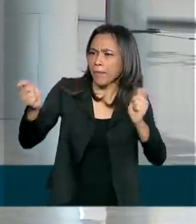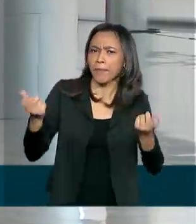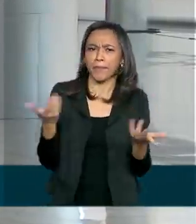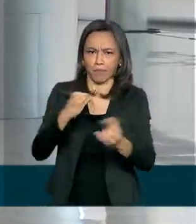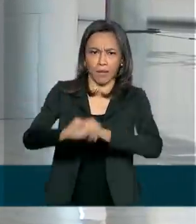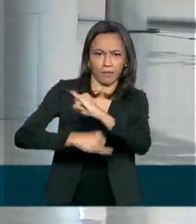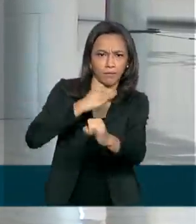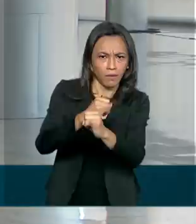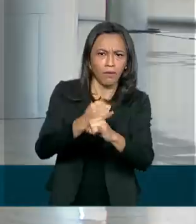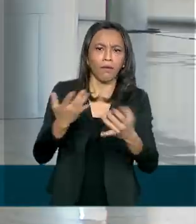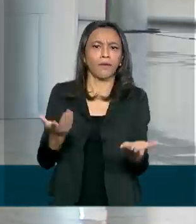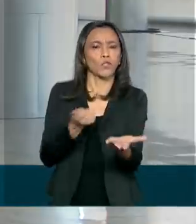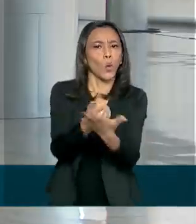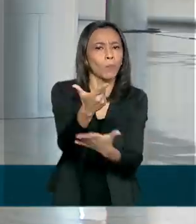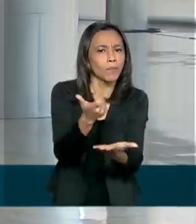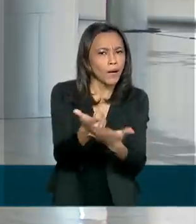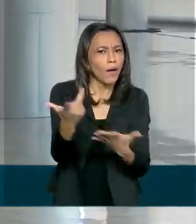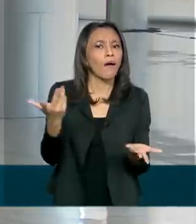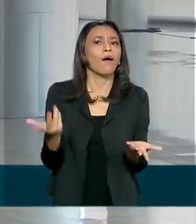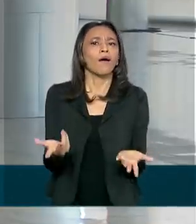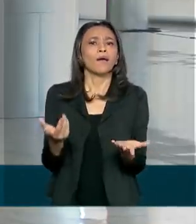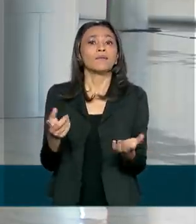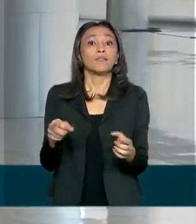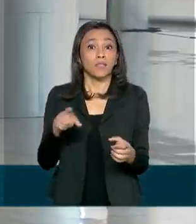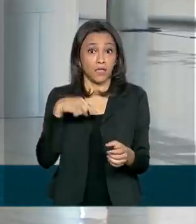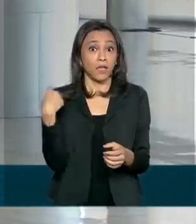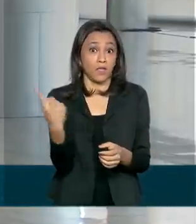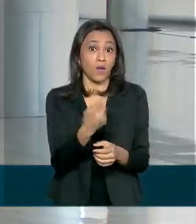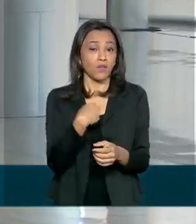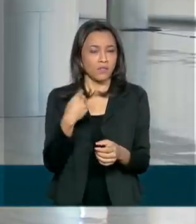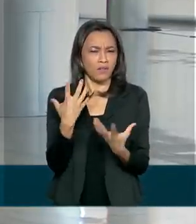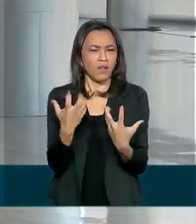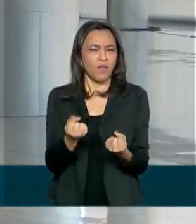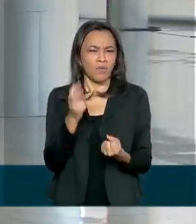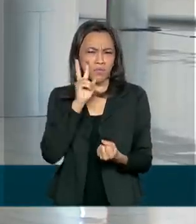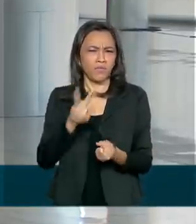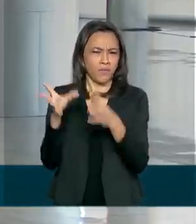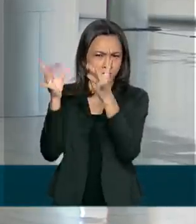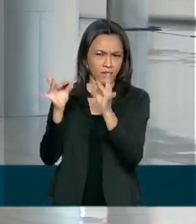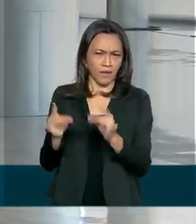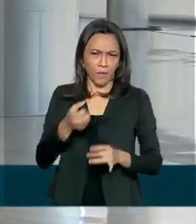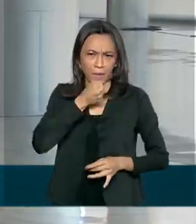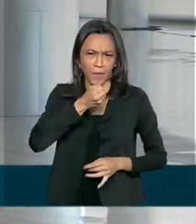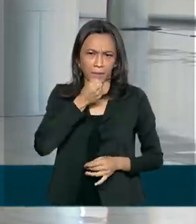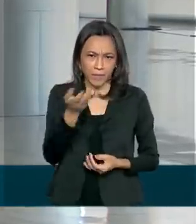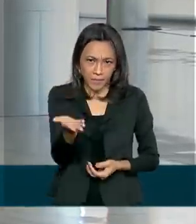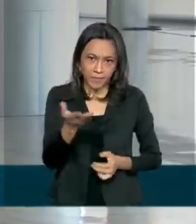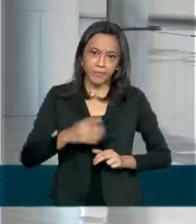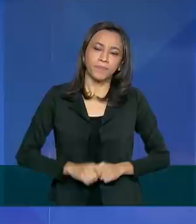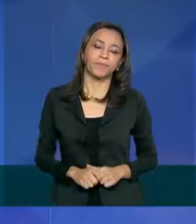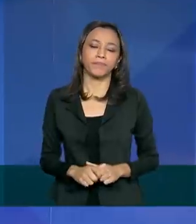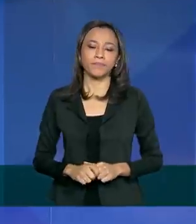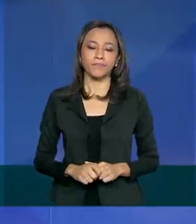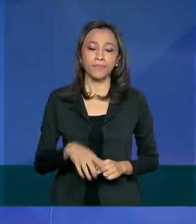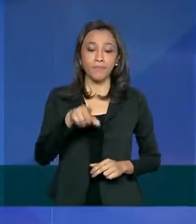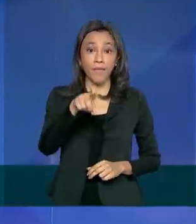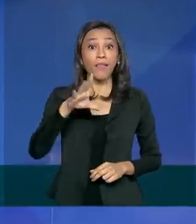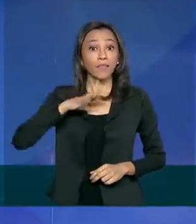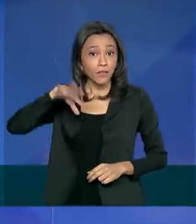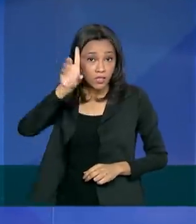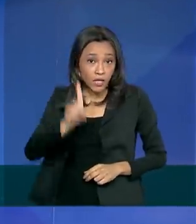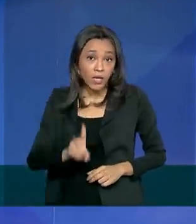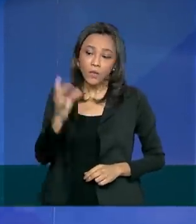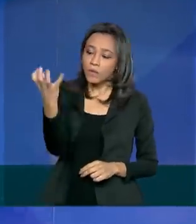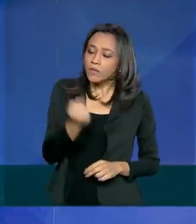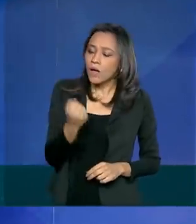fazer compras naquelas maquininhas. E a gente vai ver todos os detalhes agora na reportagem. Tem direito ao